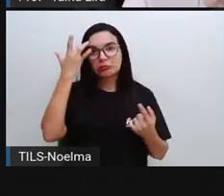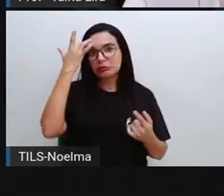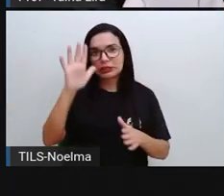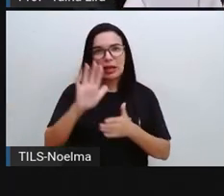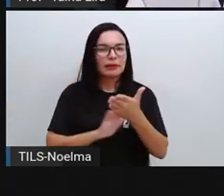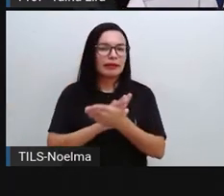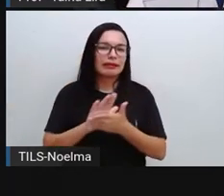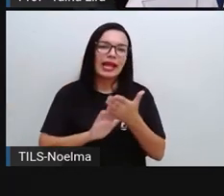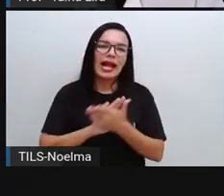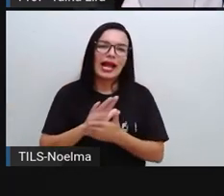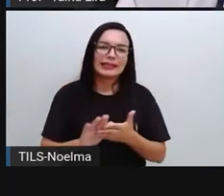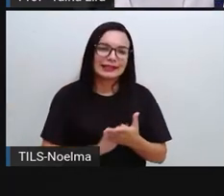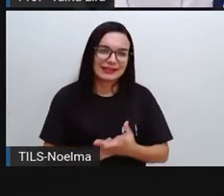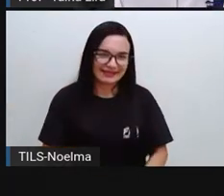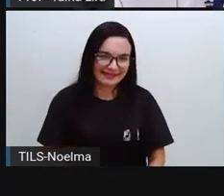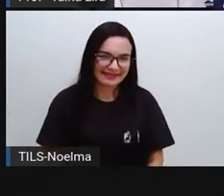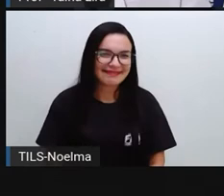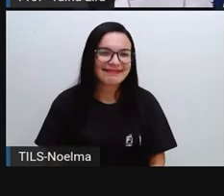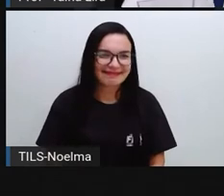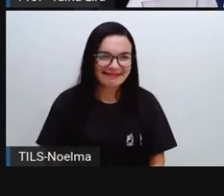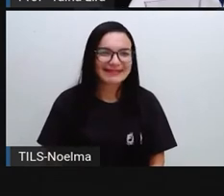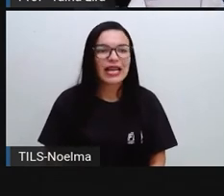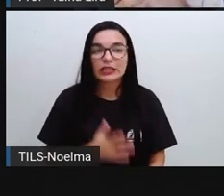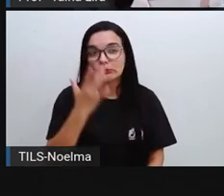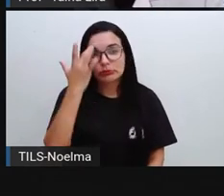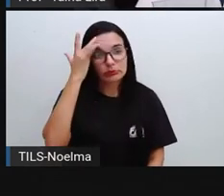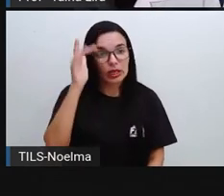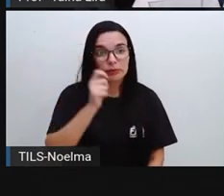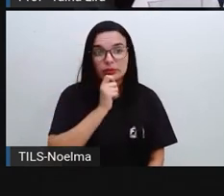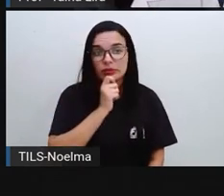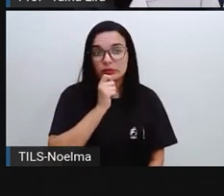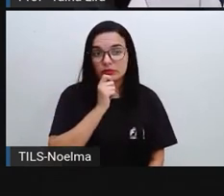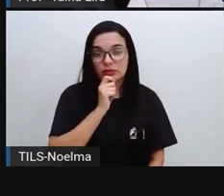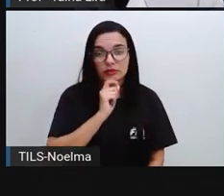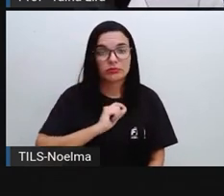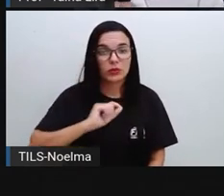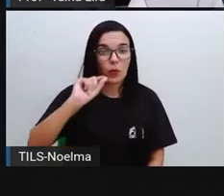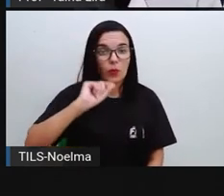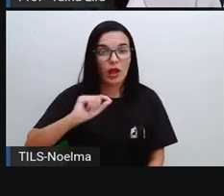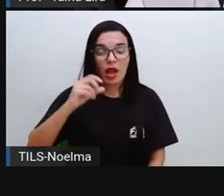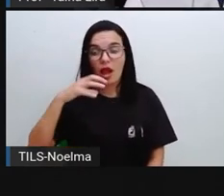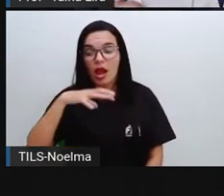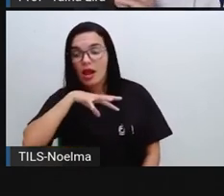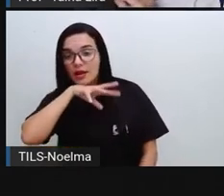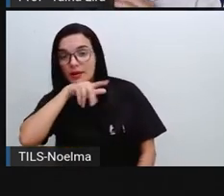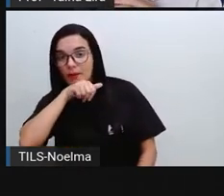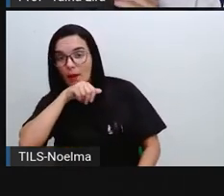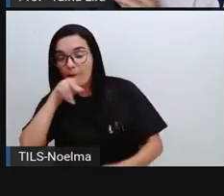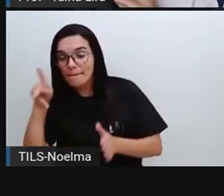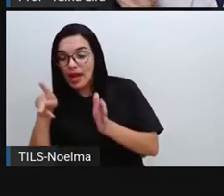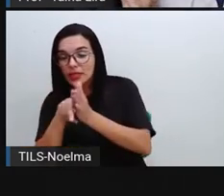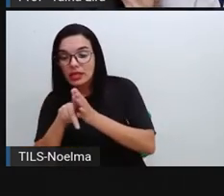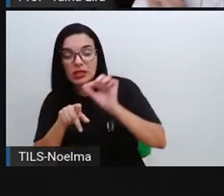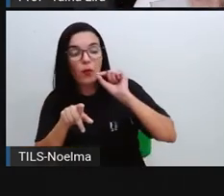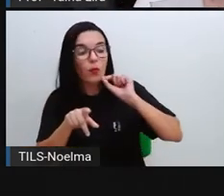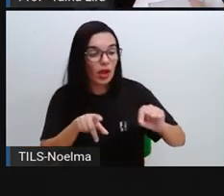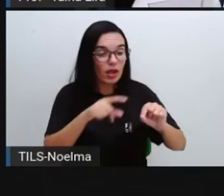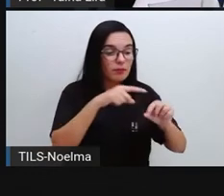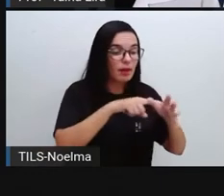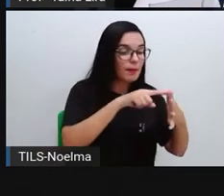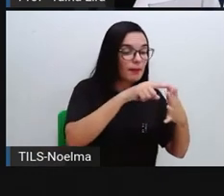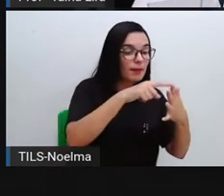ainda qual é o animal de Kátia, a não sabe ainda qual é o animal de Joana, a gente, por enquanto, a gente não sabe quem é o animal de